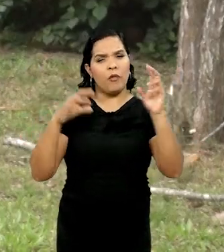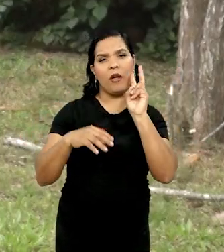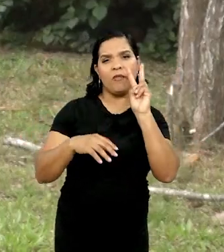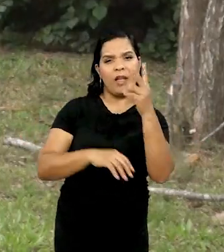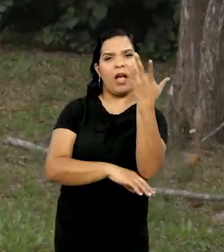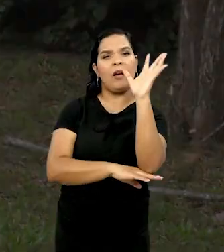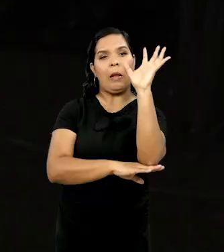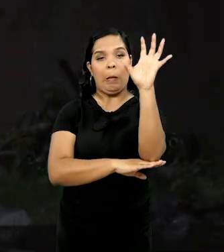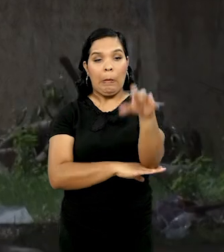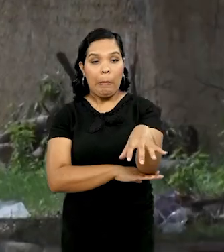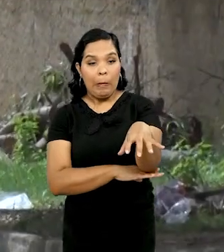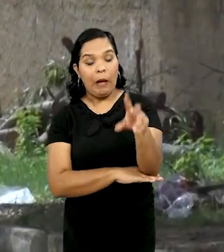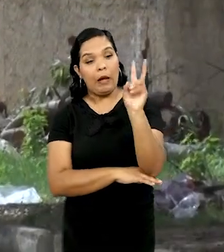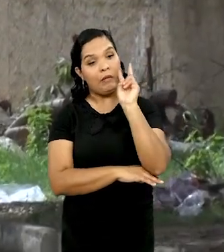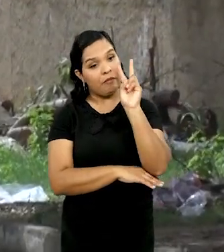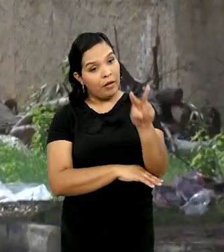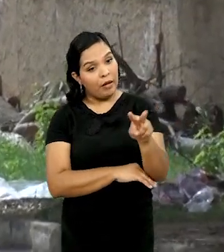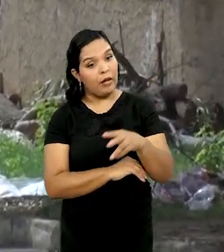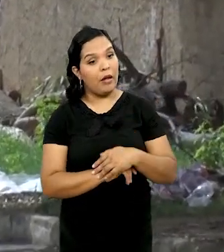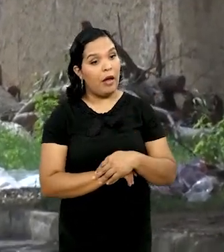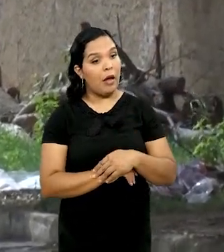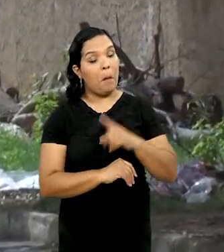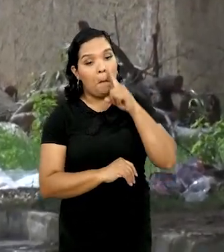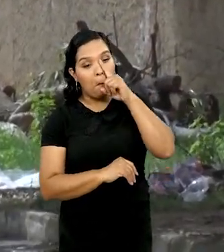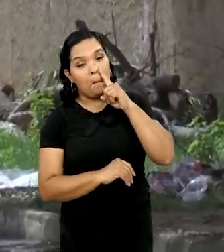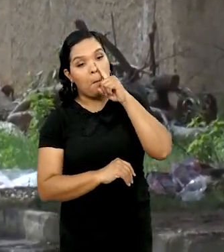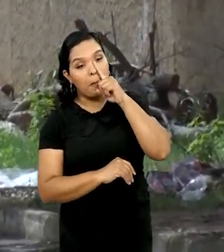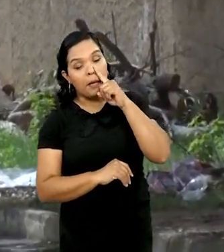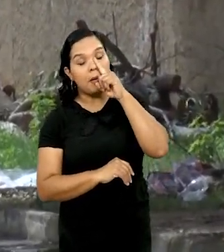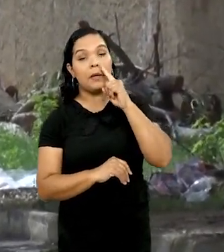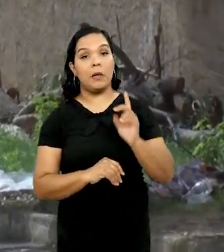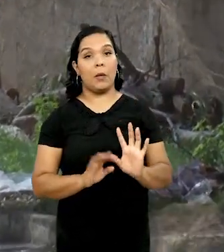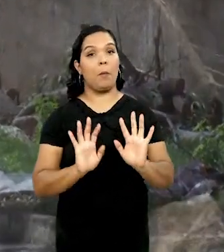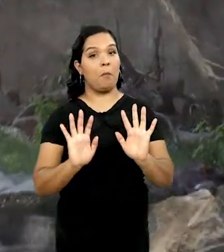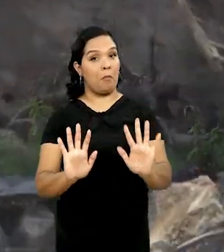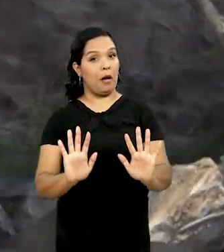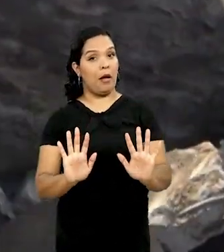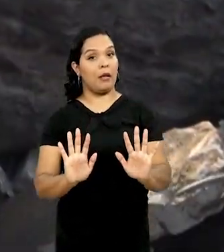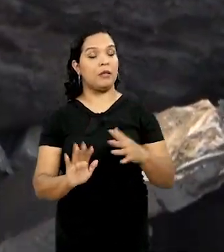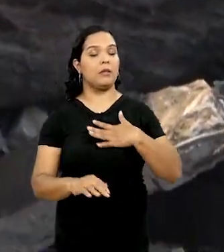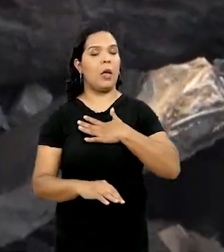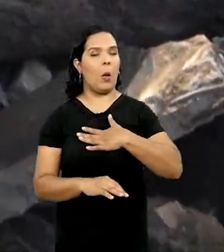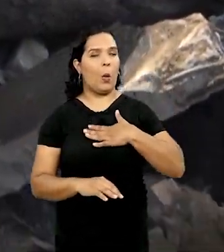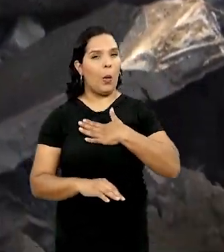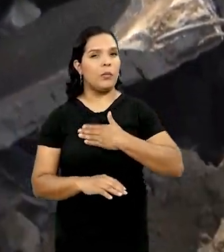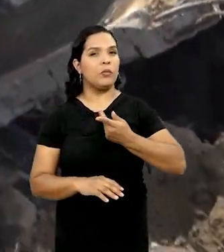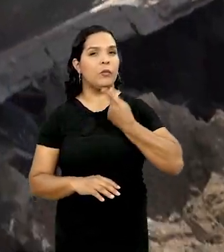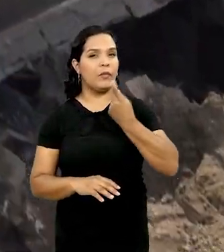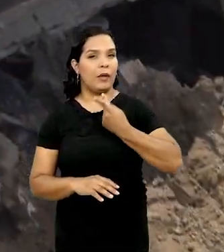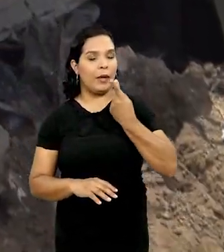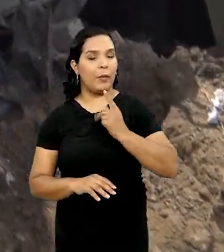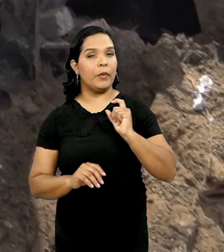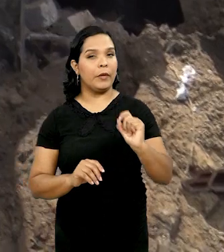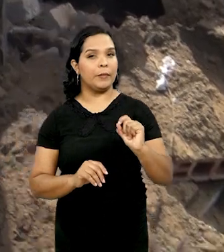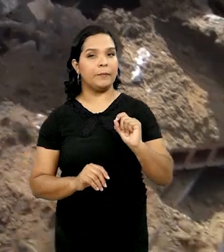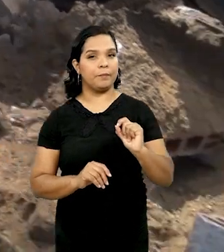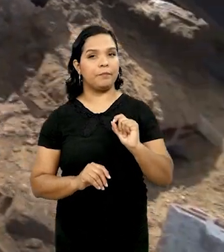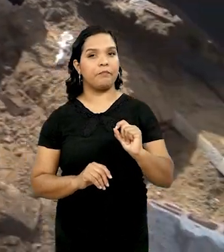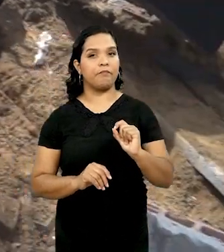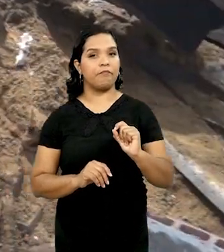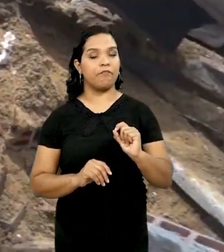árvores caindo, a população às vezes acha, ah, mas é um perigo, né? Mas eu gosto de falar como